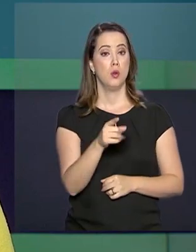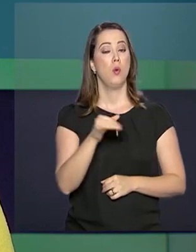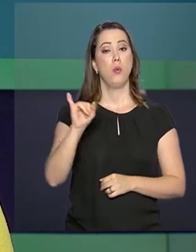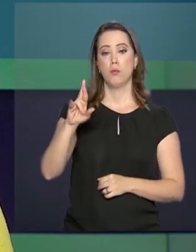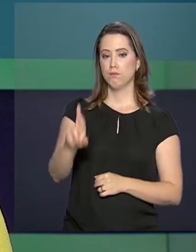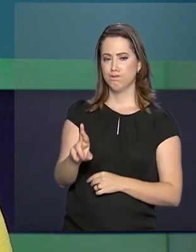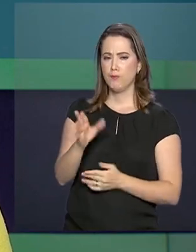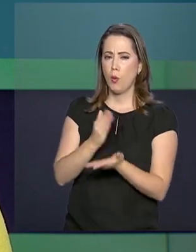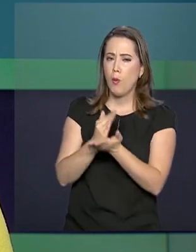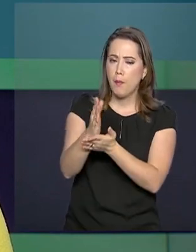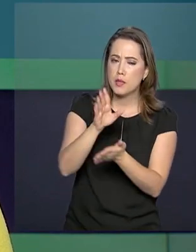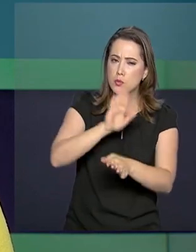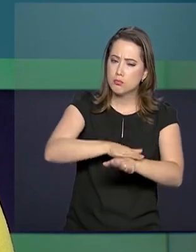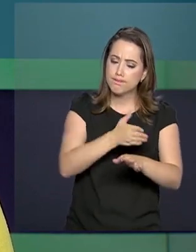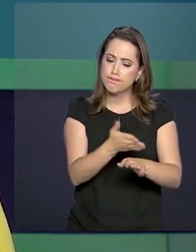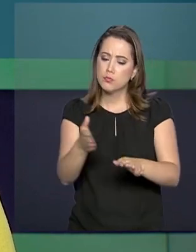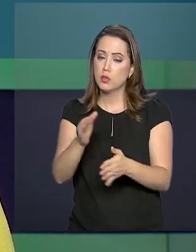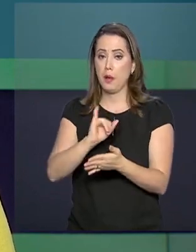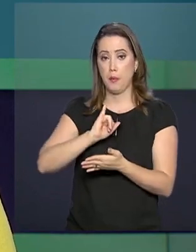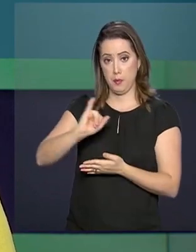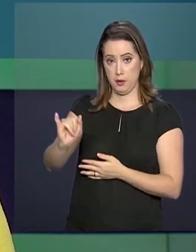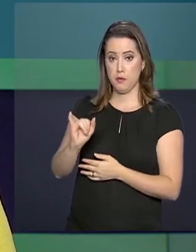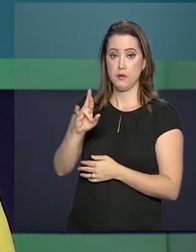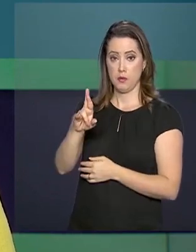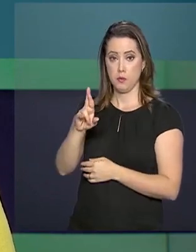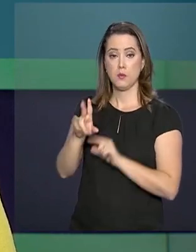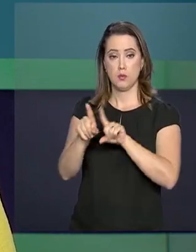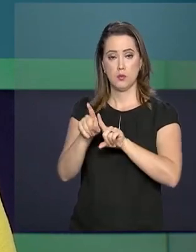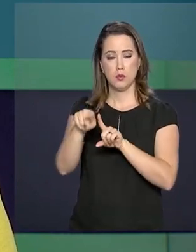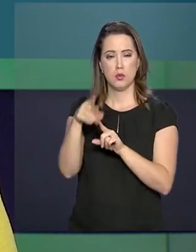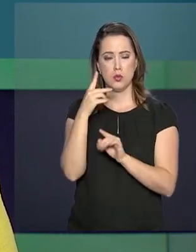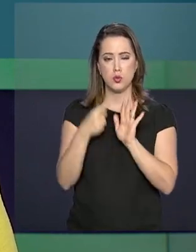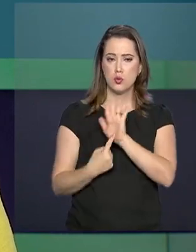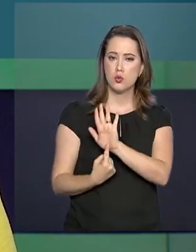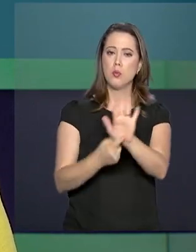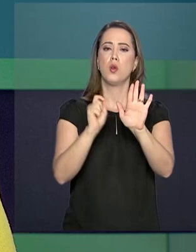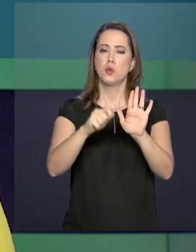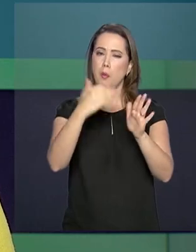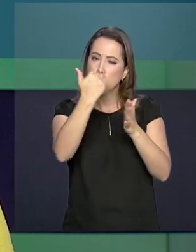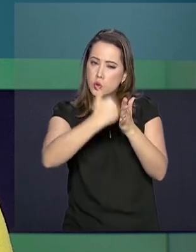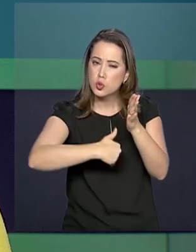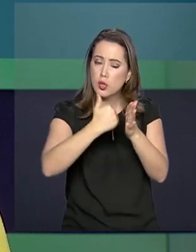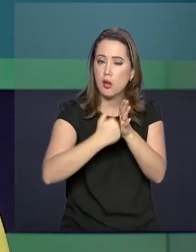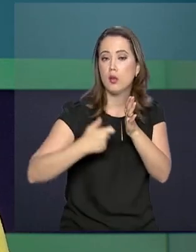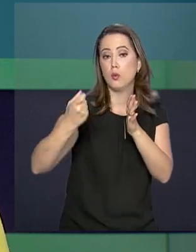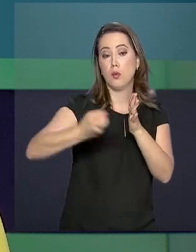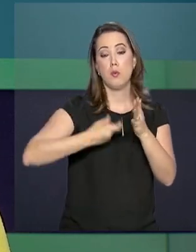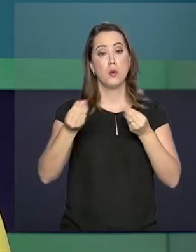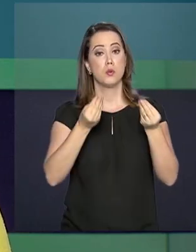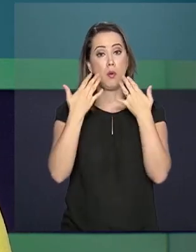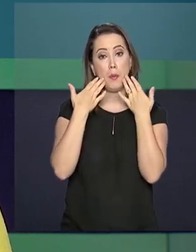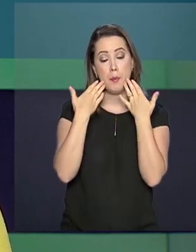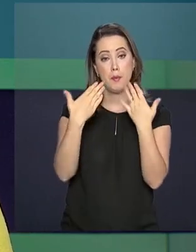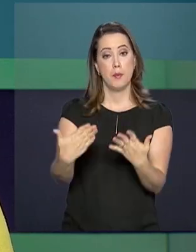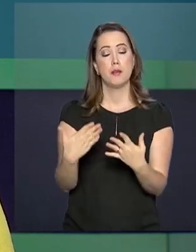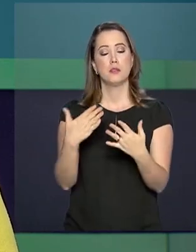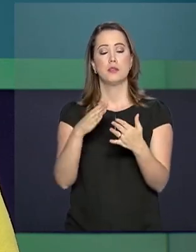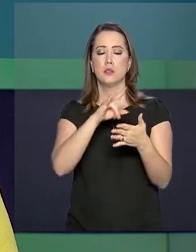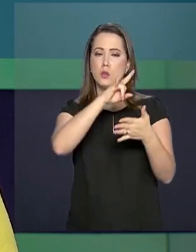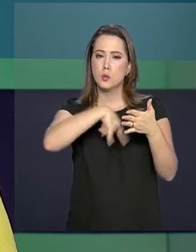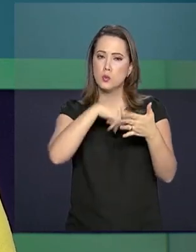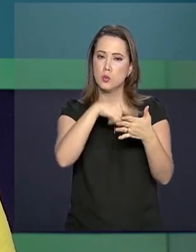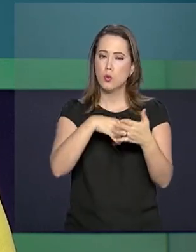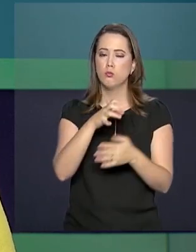renda começa o prazo para entrega das declarações e a gente mostra o que pode ser deduzido e como prestar as contas ao leal.